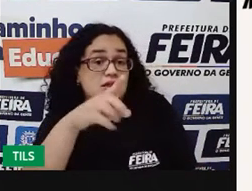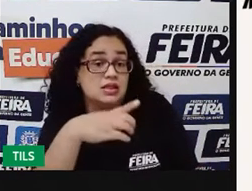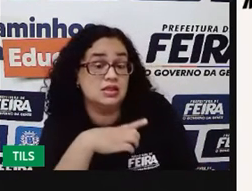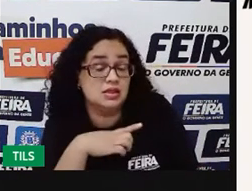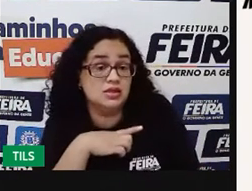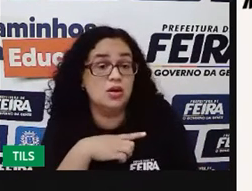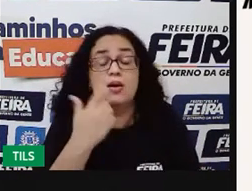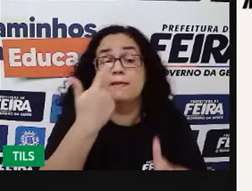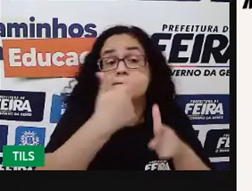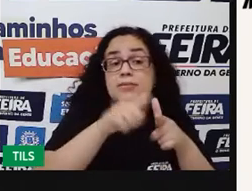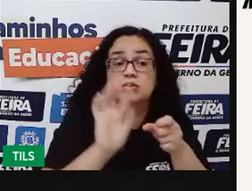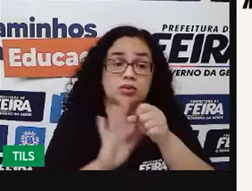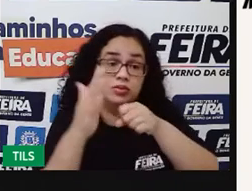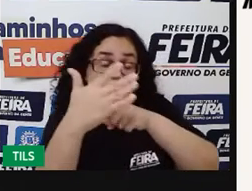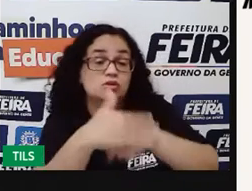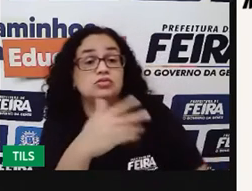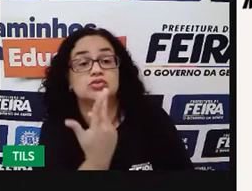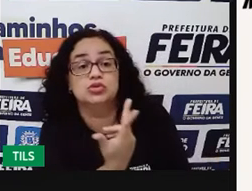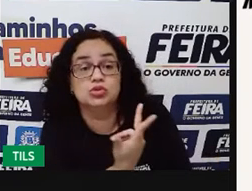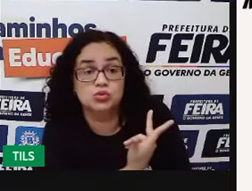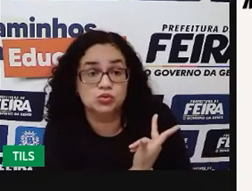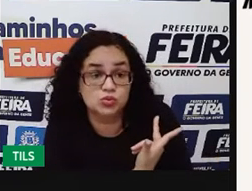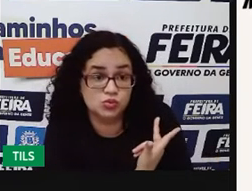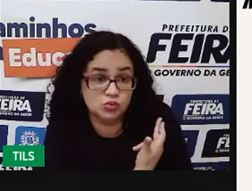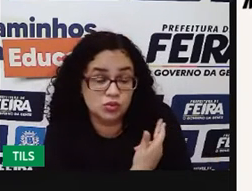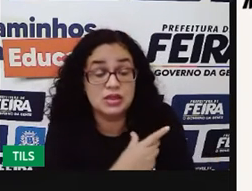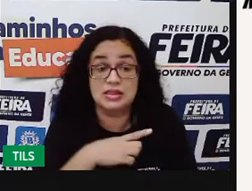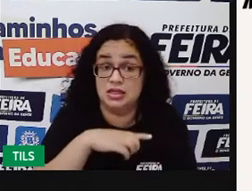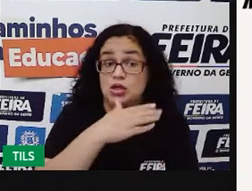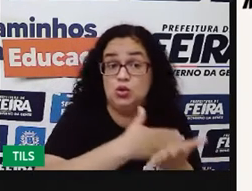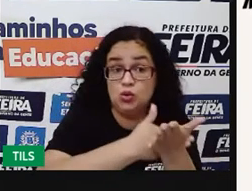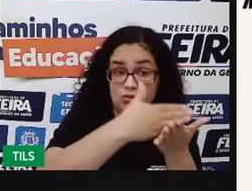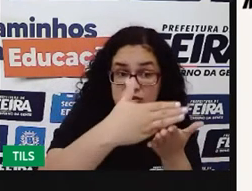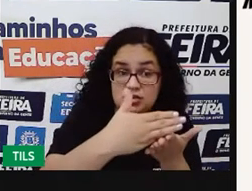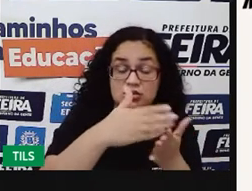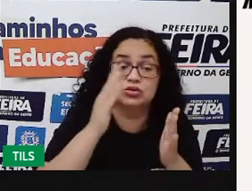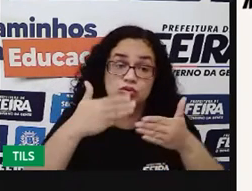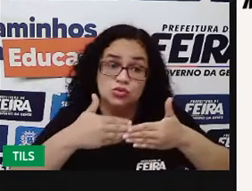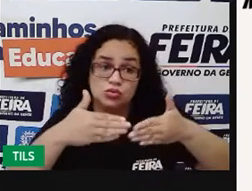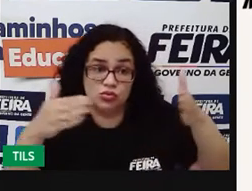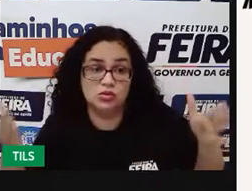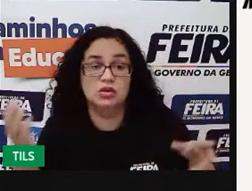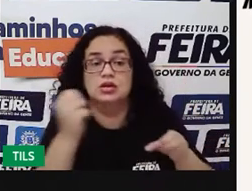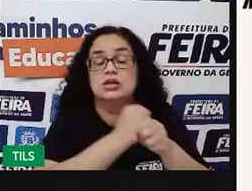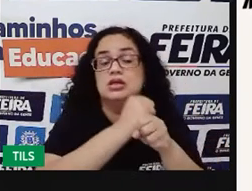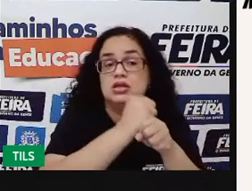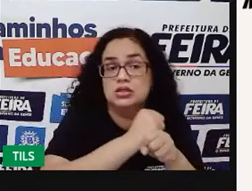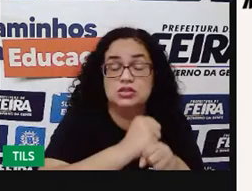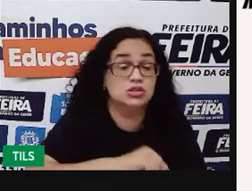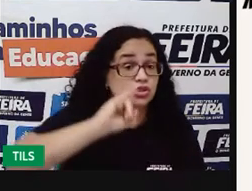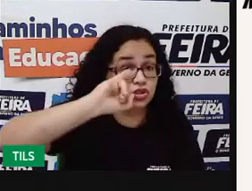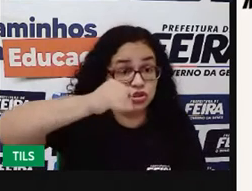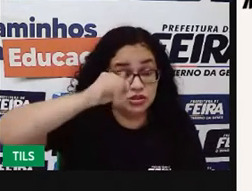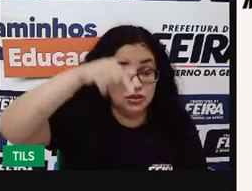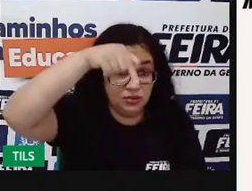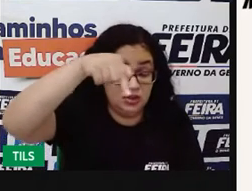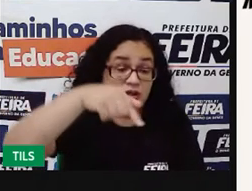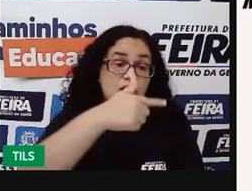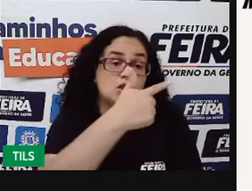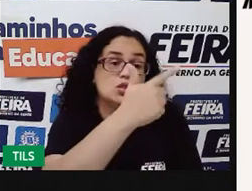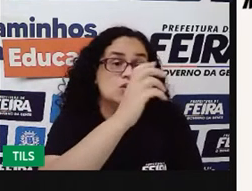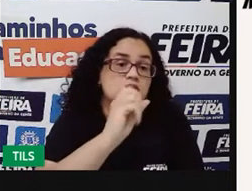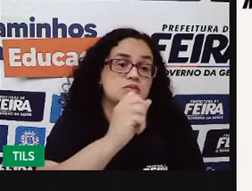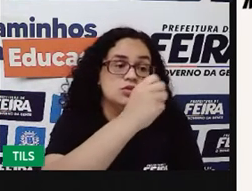problema da Covid? A vacinação. Que tem começado, né? Desde janeiro desse ano, de